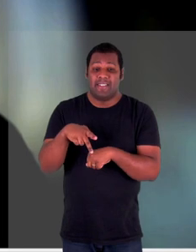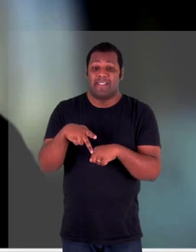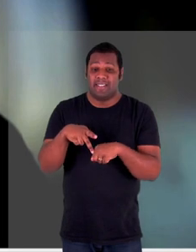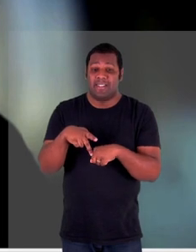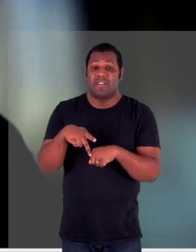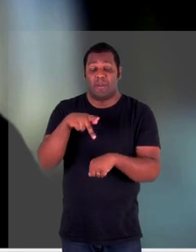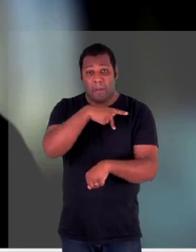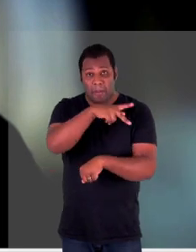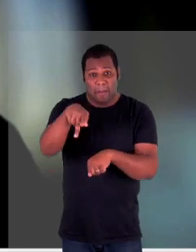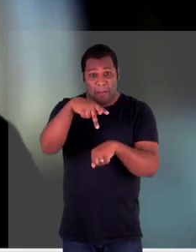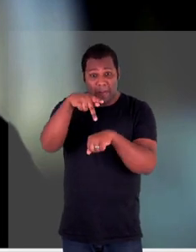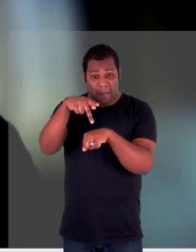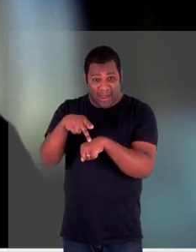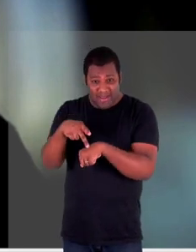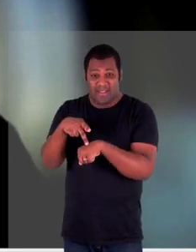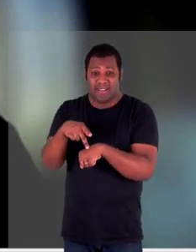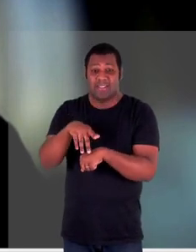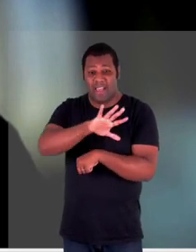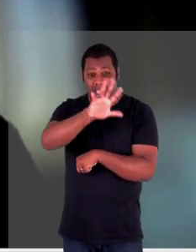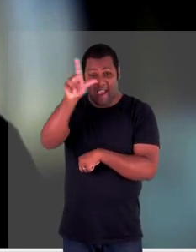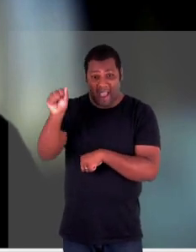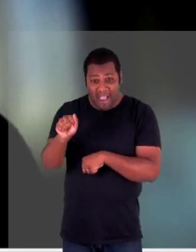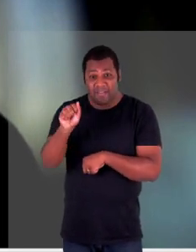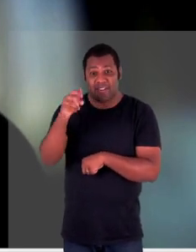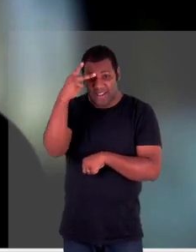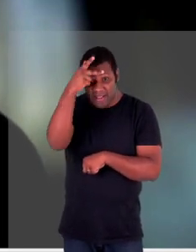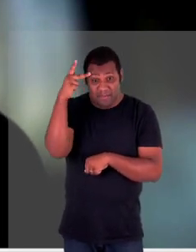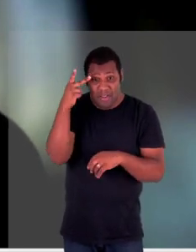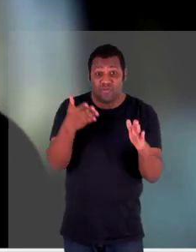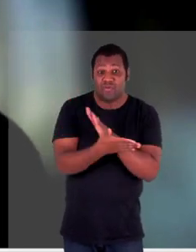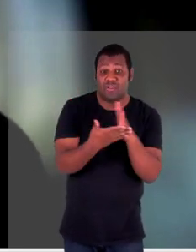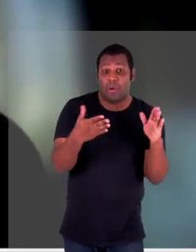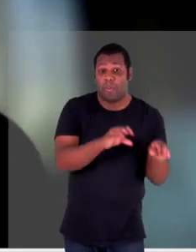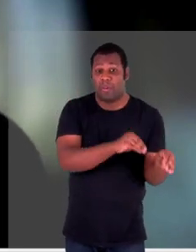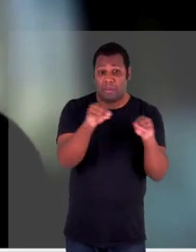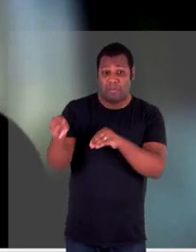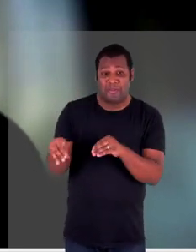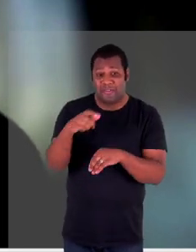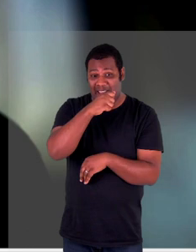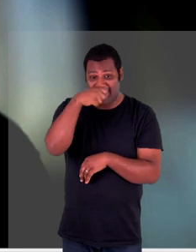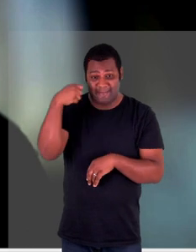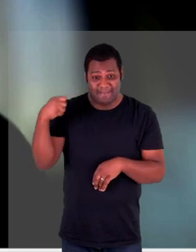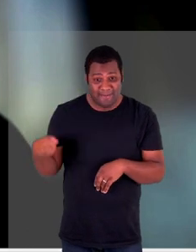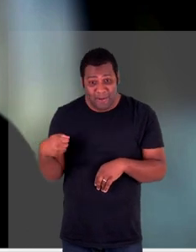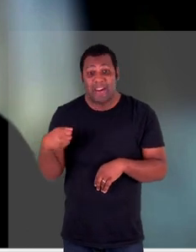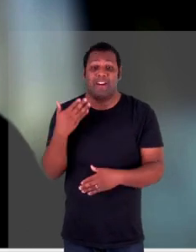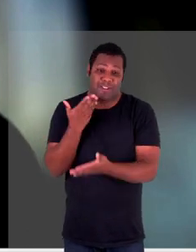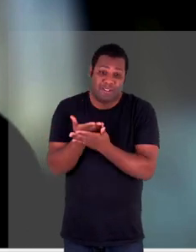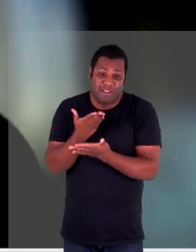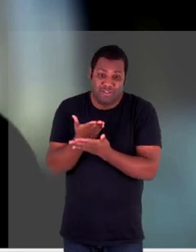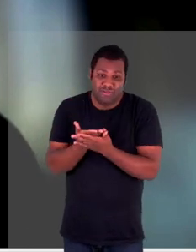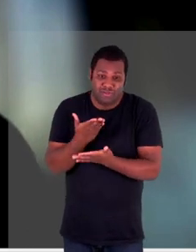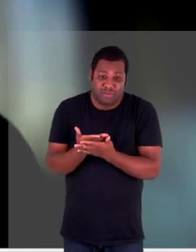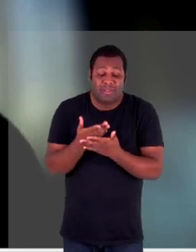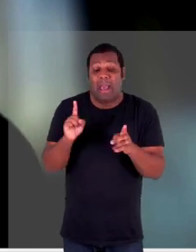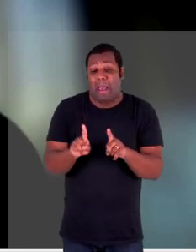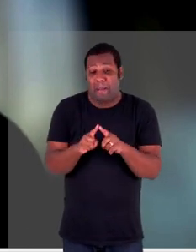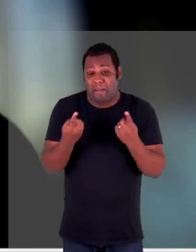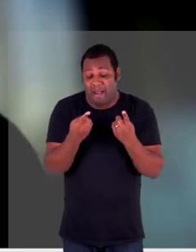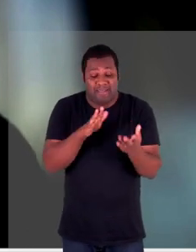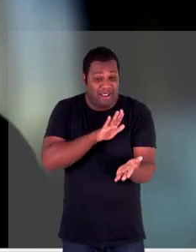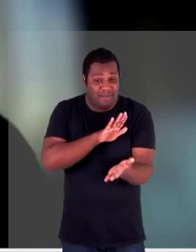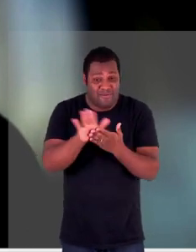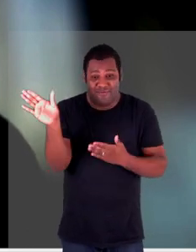estudavam aqui na Ucrânia e que não teriam normalmente autorização para entrar na zona Schengen sem um visto